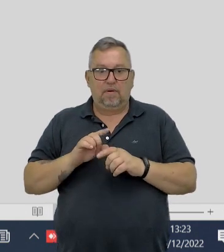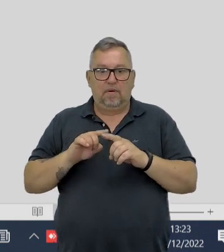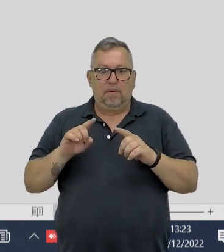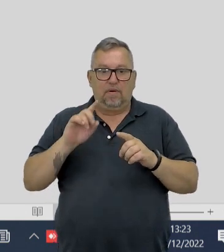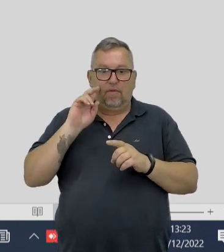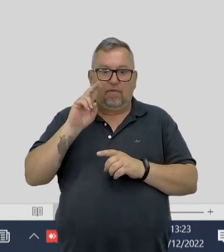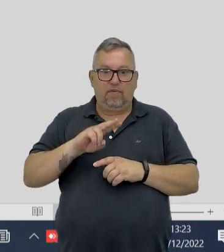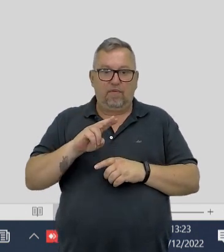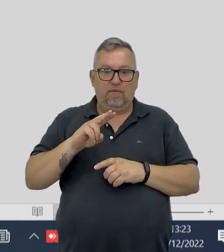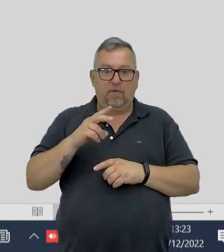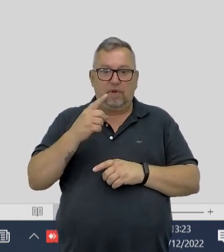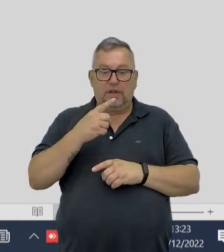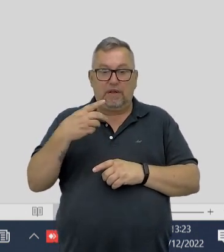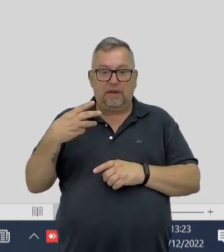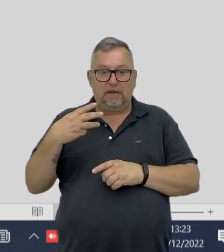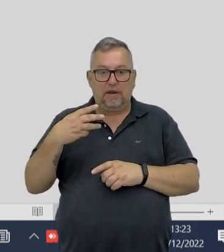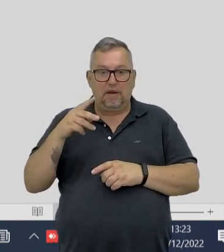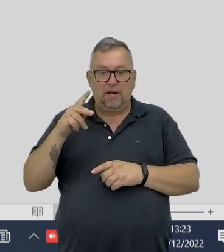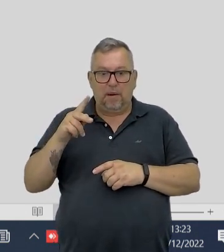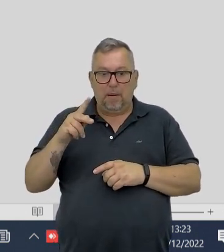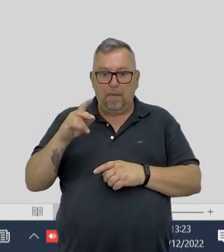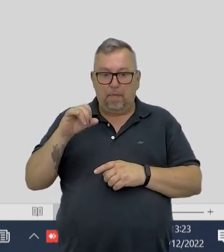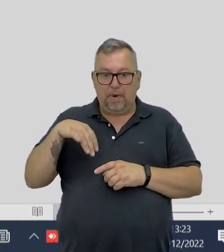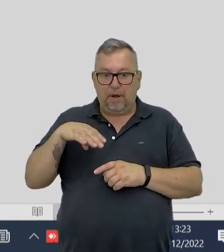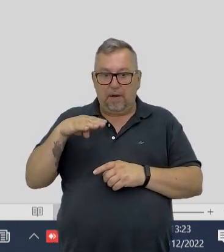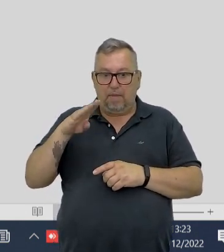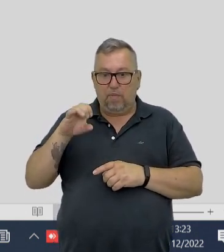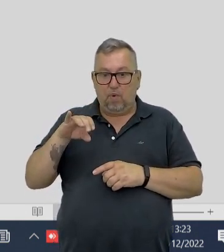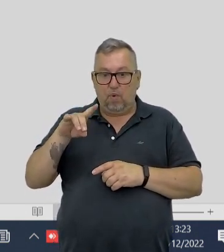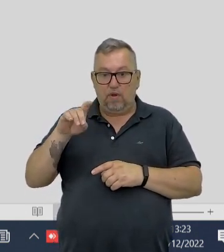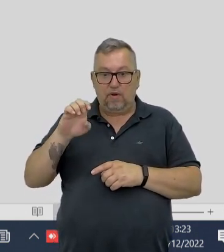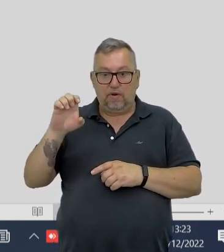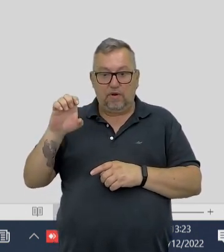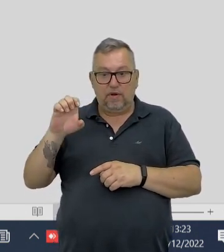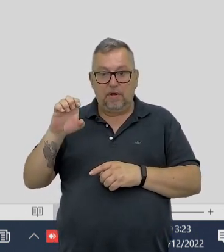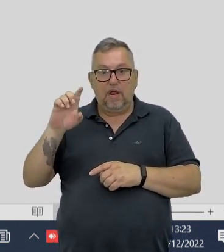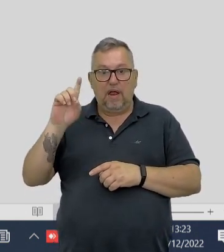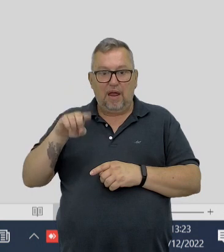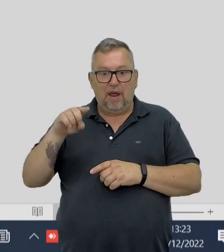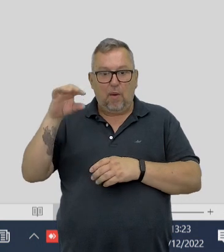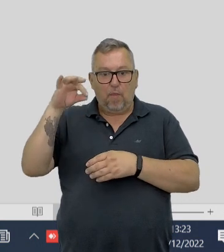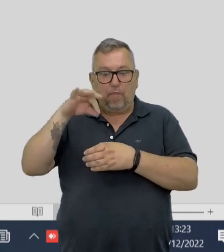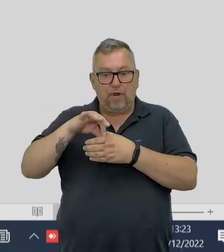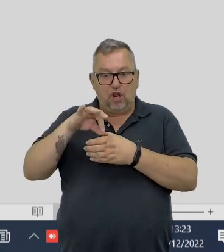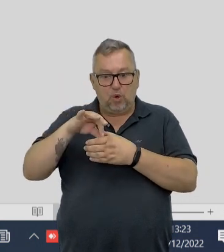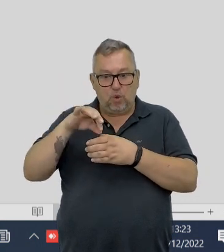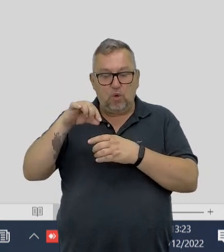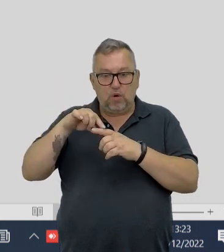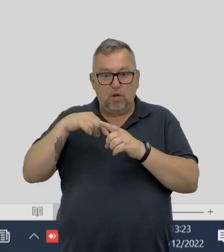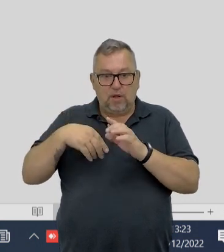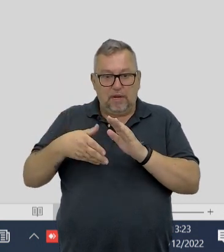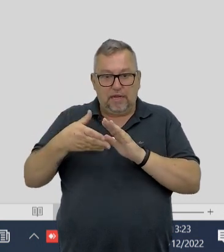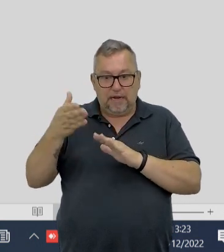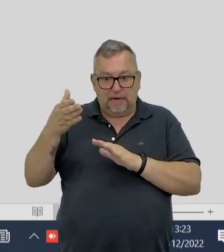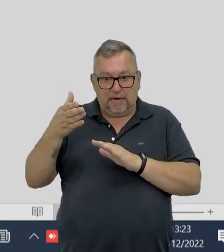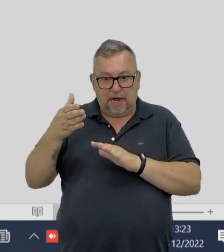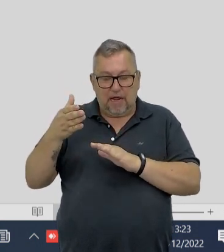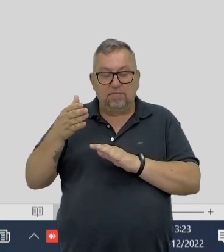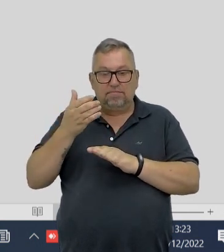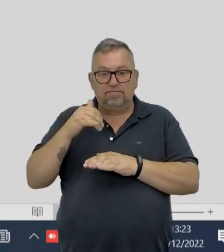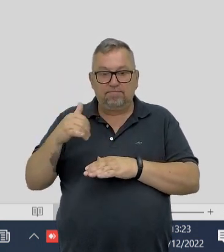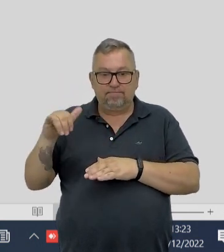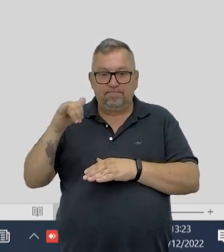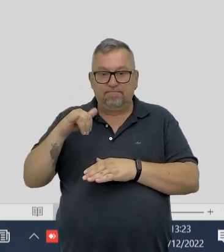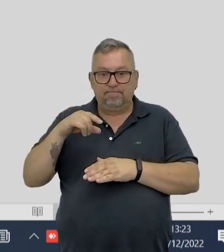mode é o 13. O é esse pin mode? Pin mode é o pino do Arduino por onde sairá a corrente. O